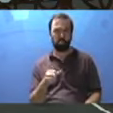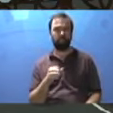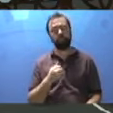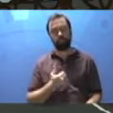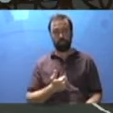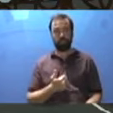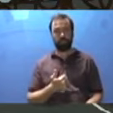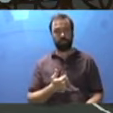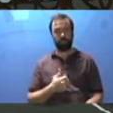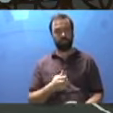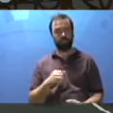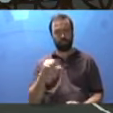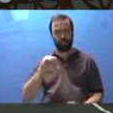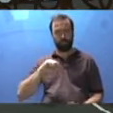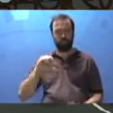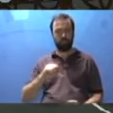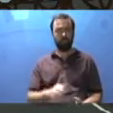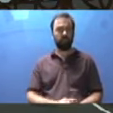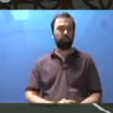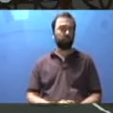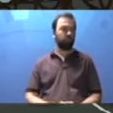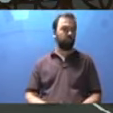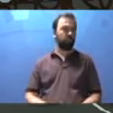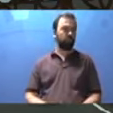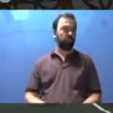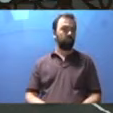ótimo, bom, ruim.